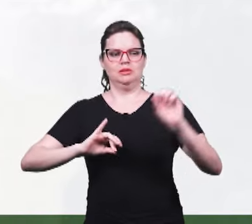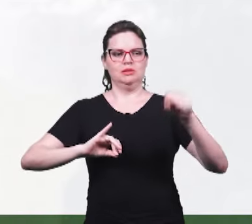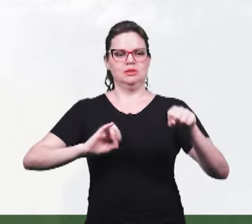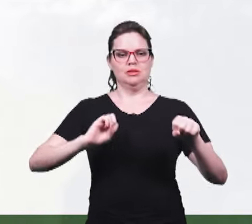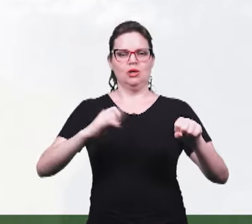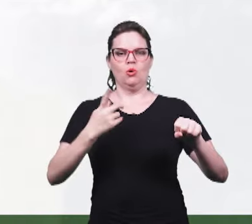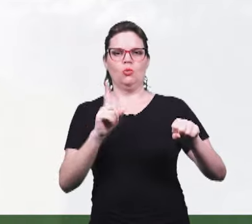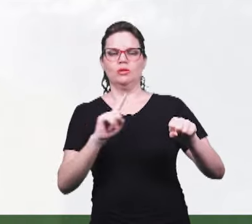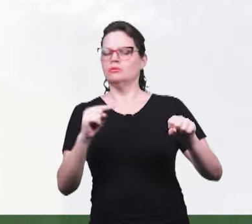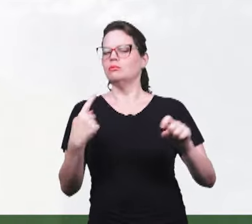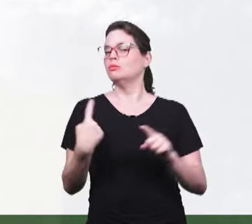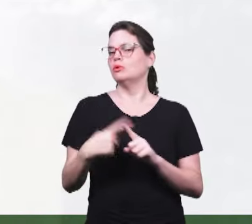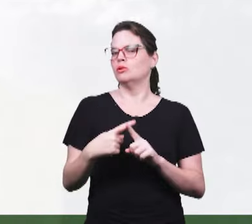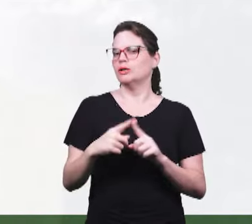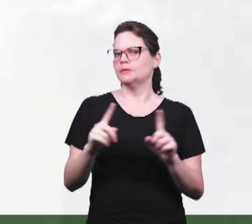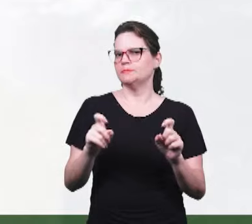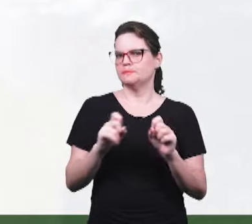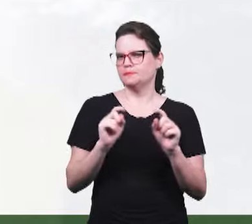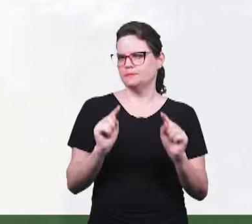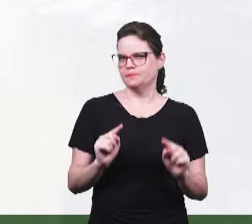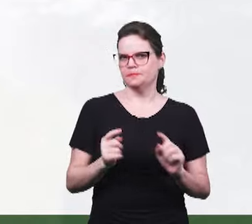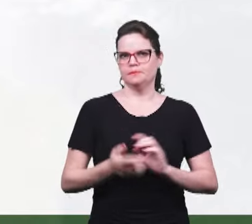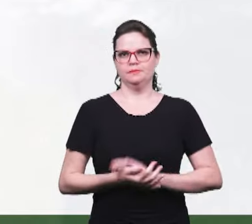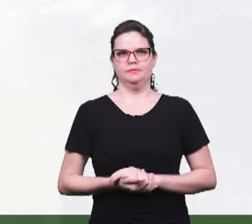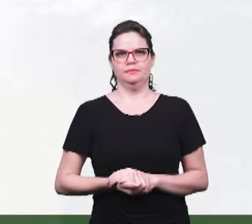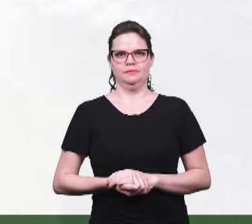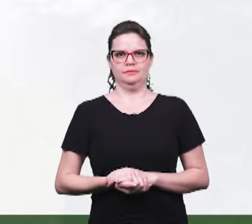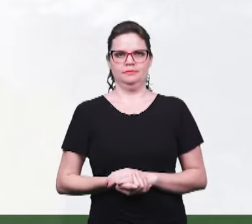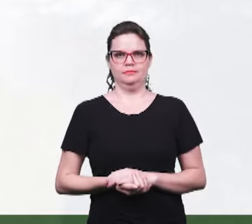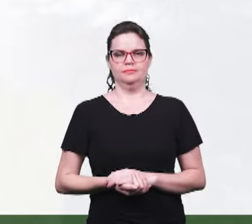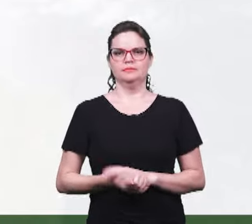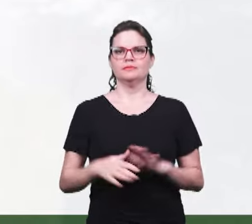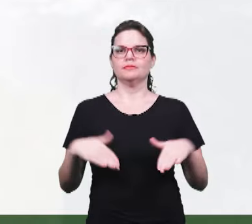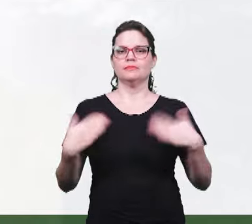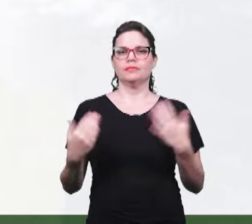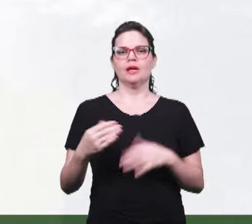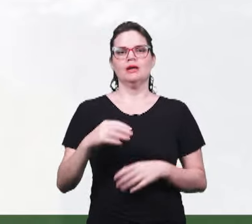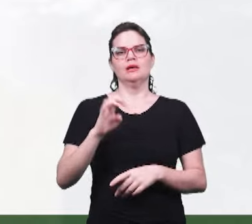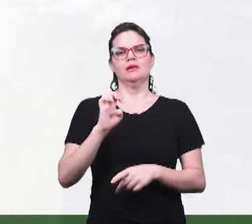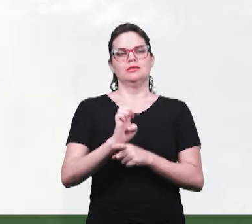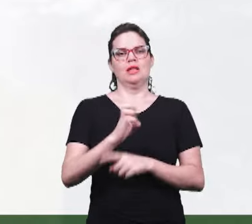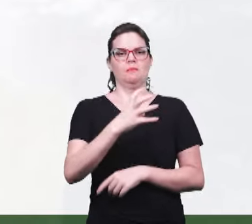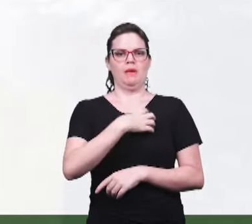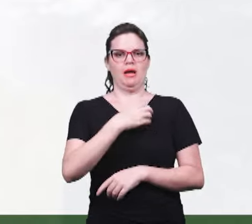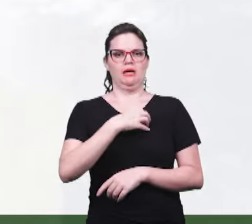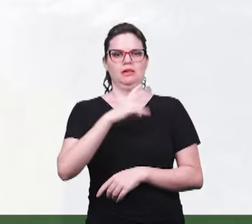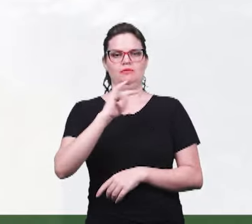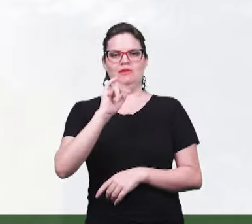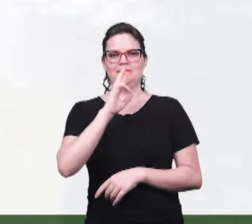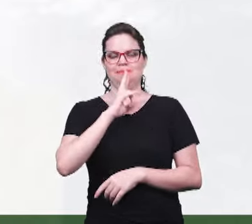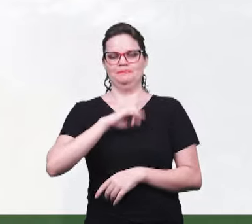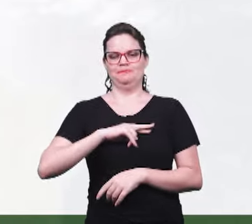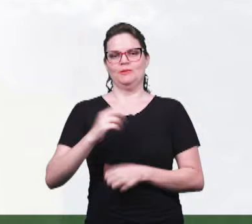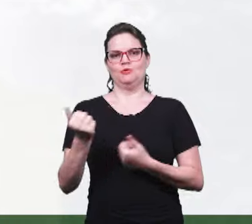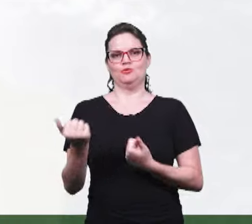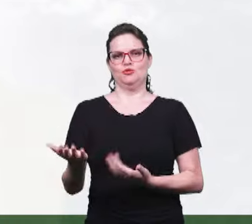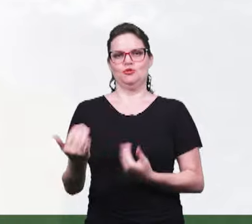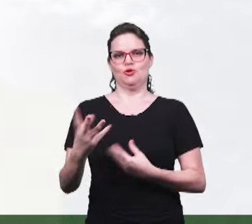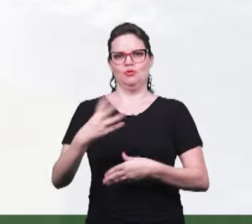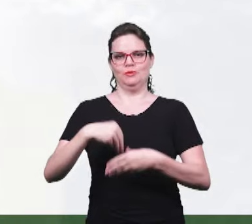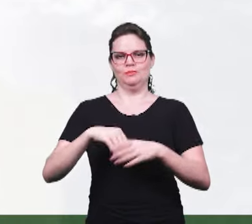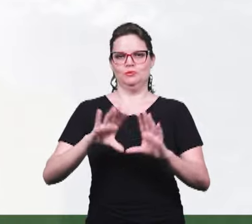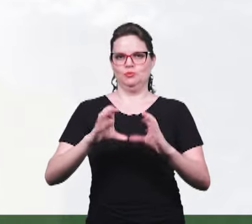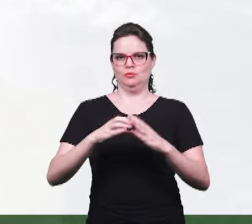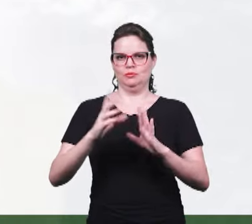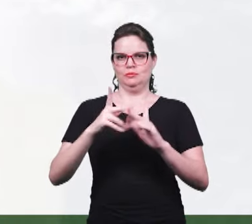Quem vai nos dar essa resposta vai ser lá do estado da Bahia, a nossa irmã Luíze, Luíze Correia, ela é jovem do nosso grupo